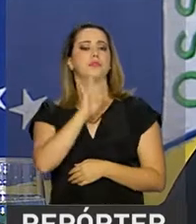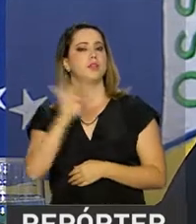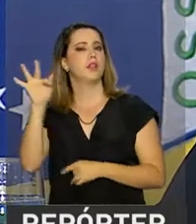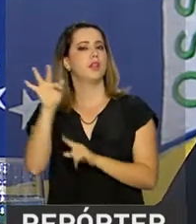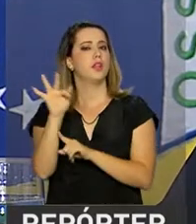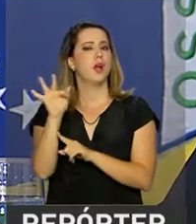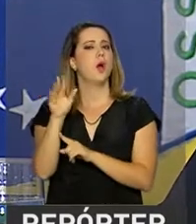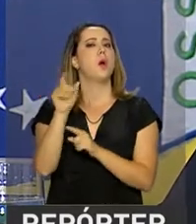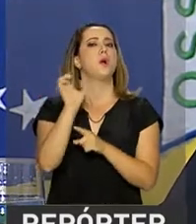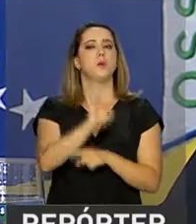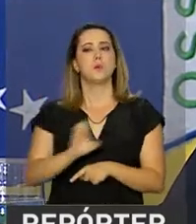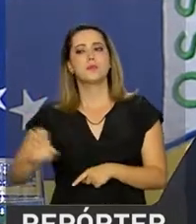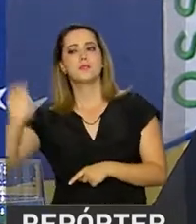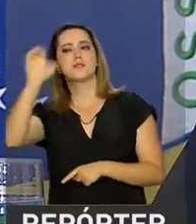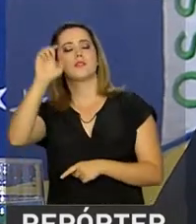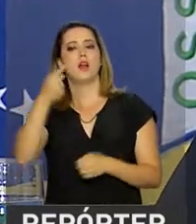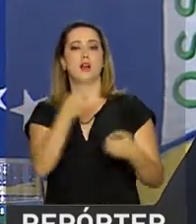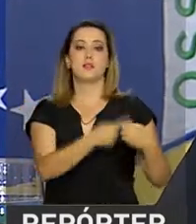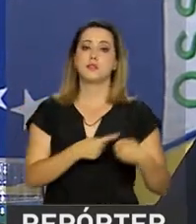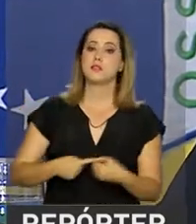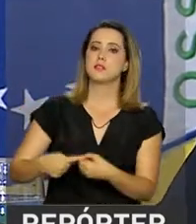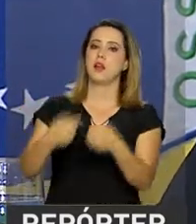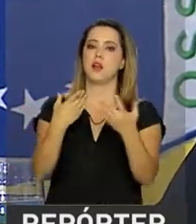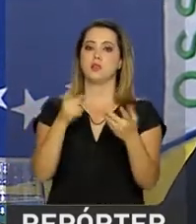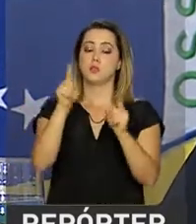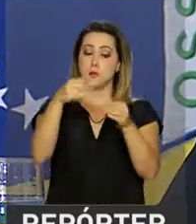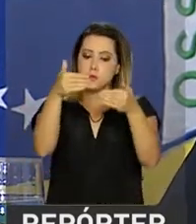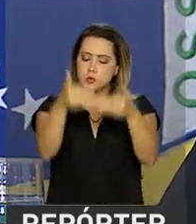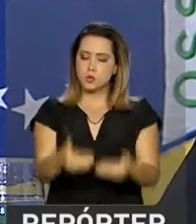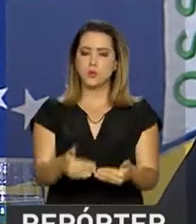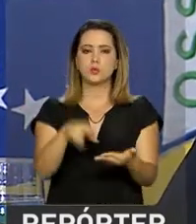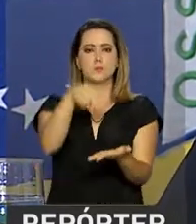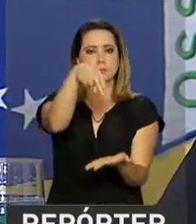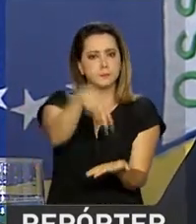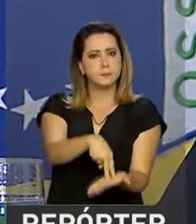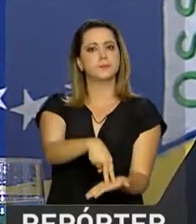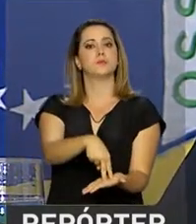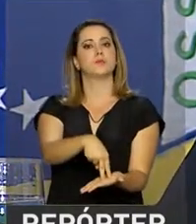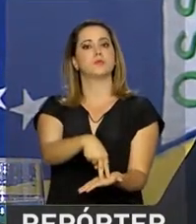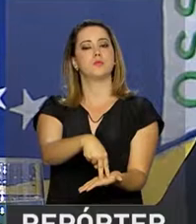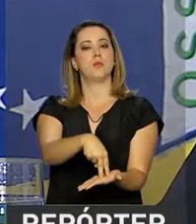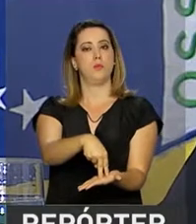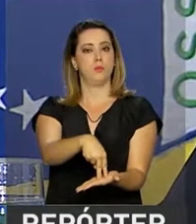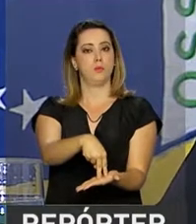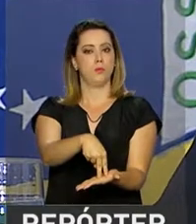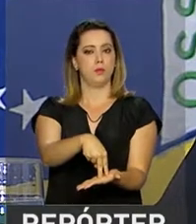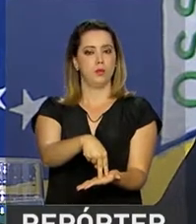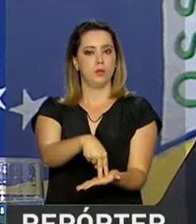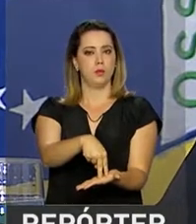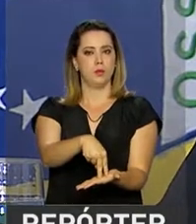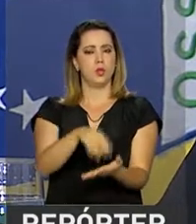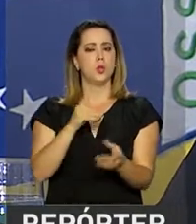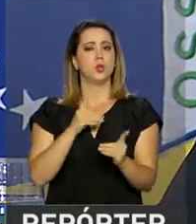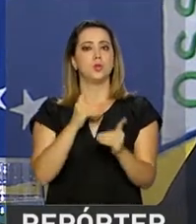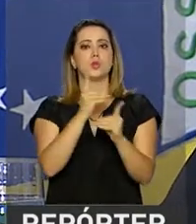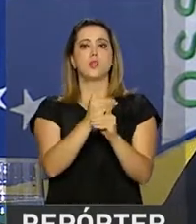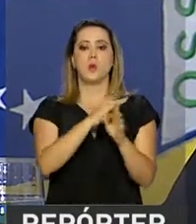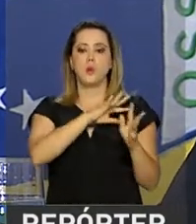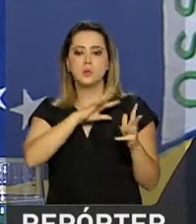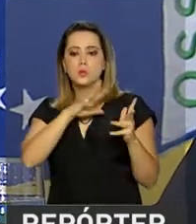aos estados, municípios, serem firmes nos encontros